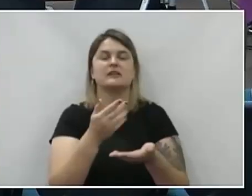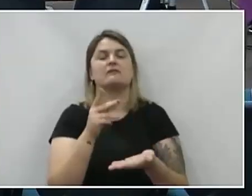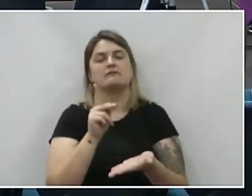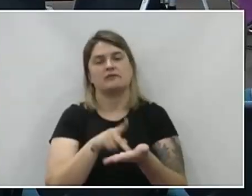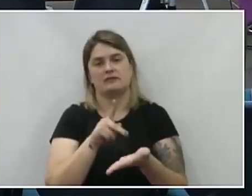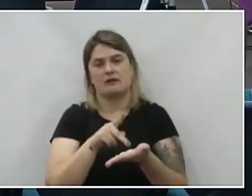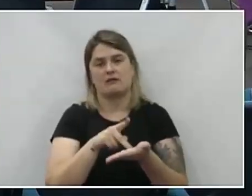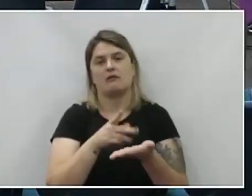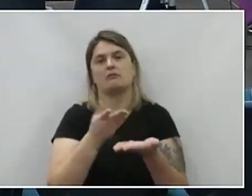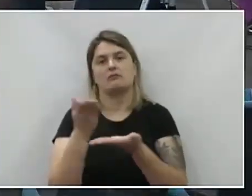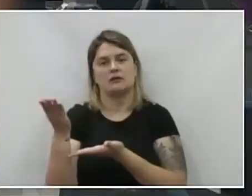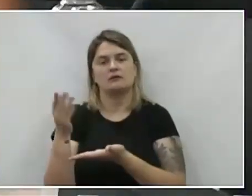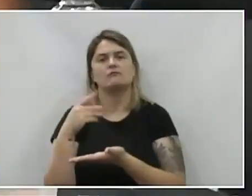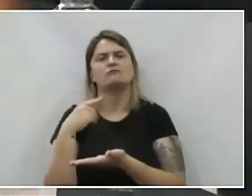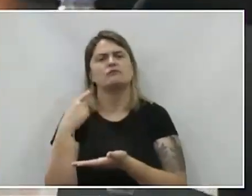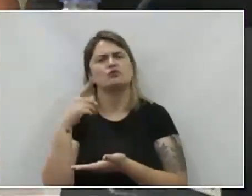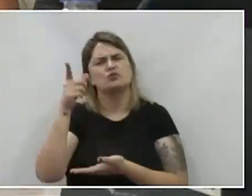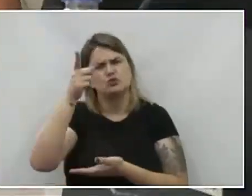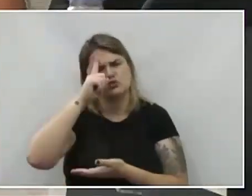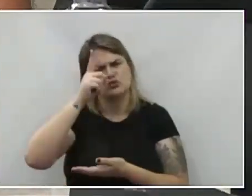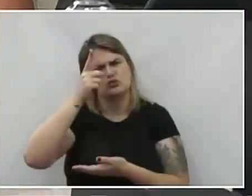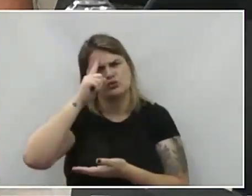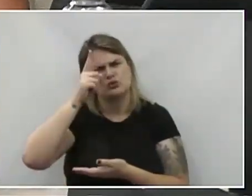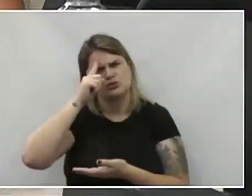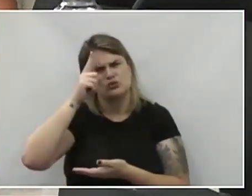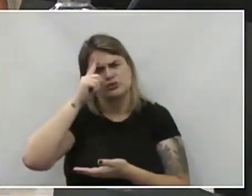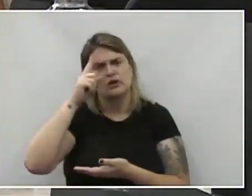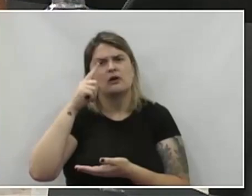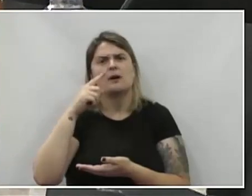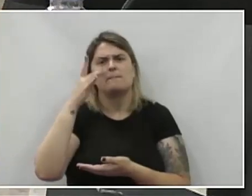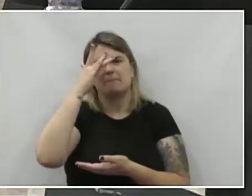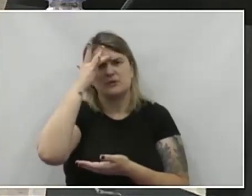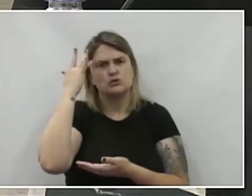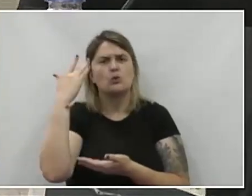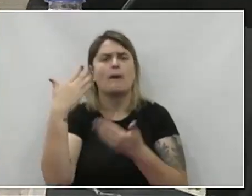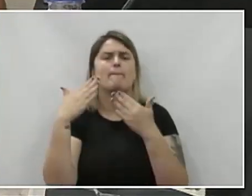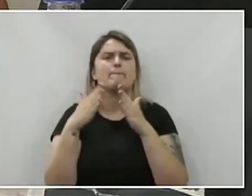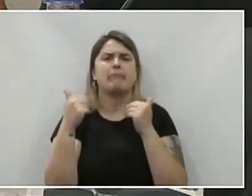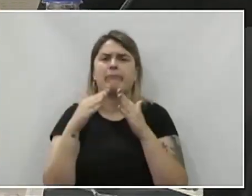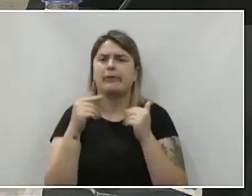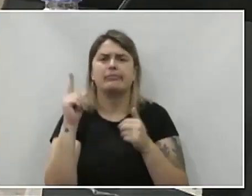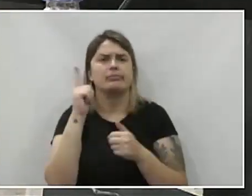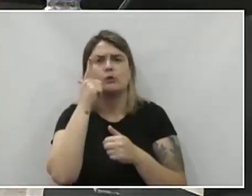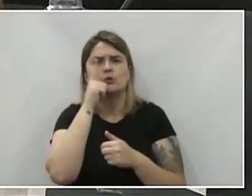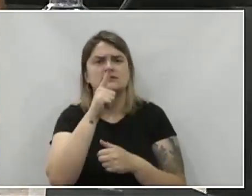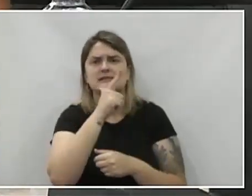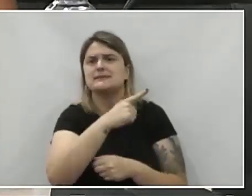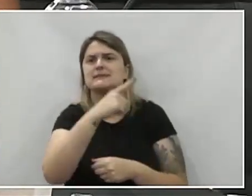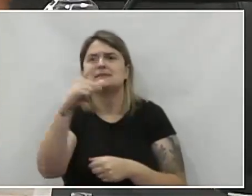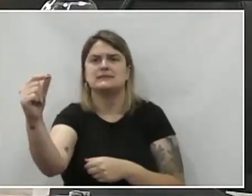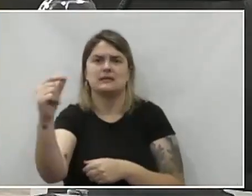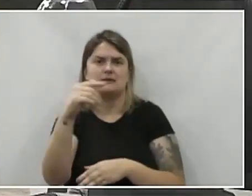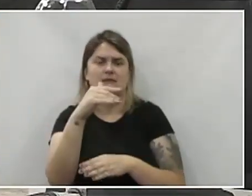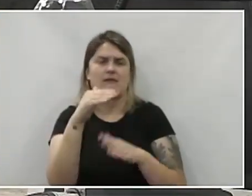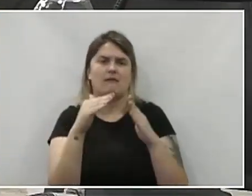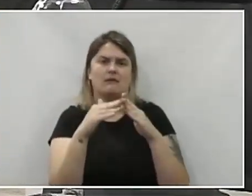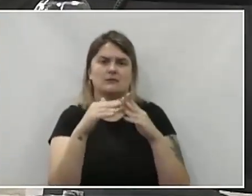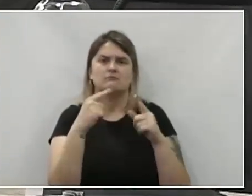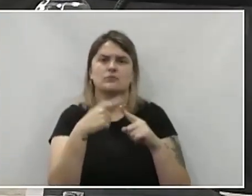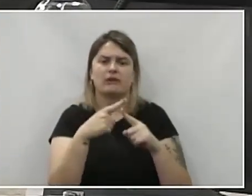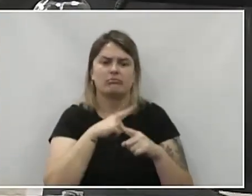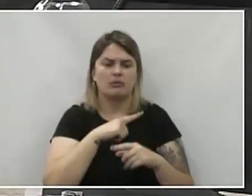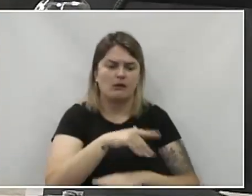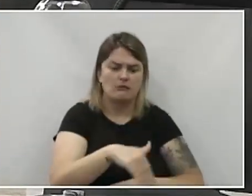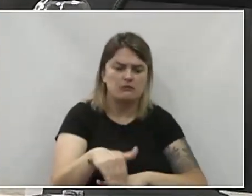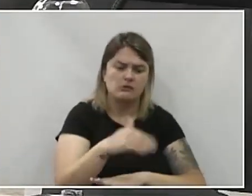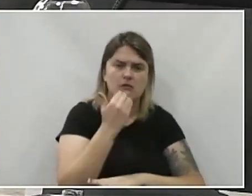Realmente, Emerson, dia e noite a gente recebe pedido da população que não consegue sair das suas casas pelo tanto de